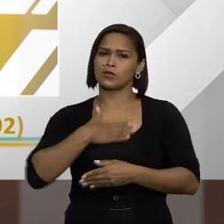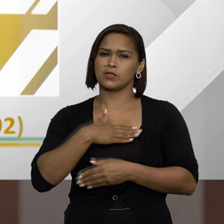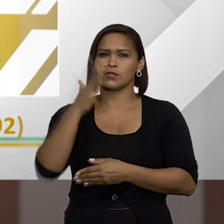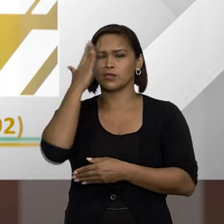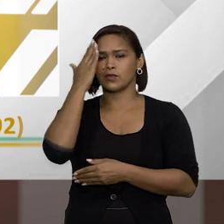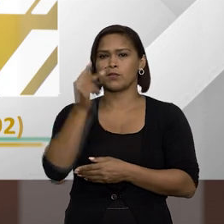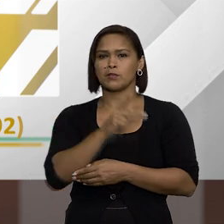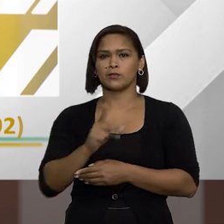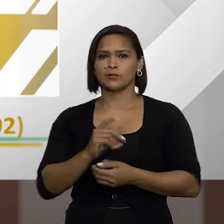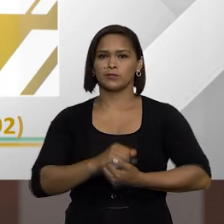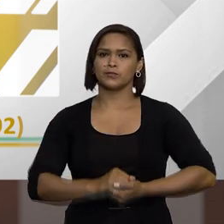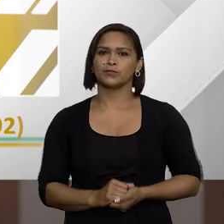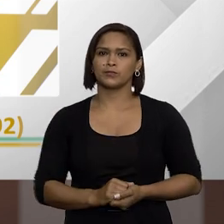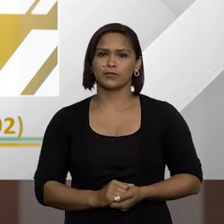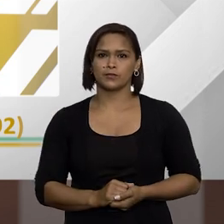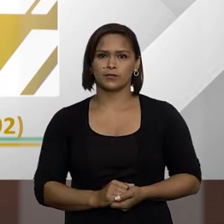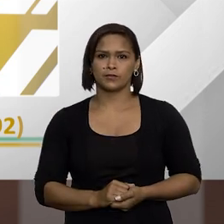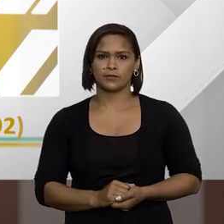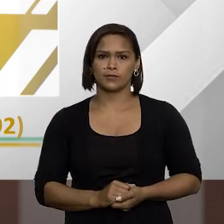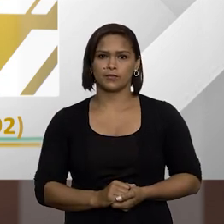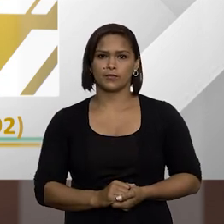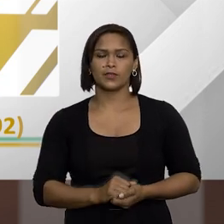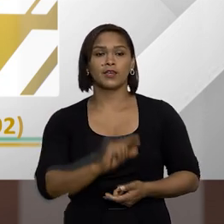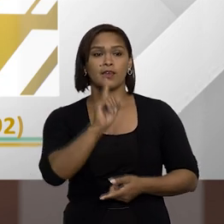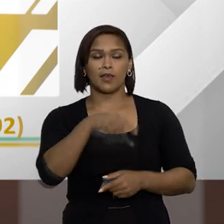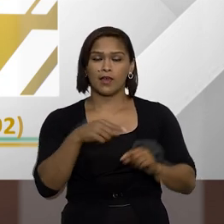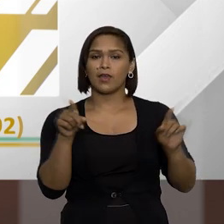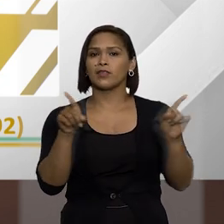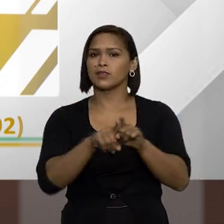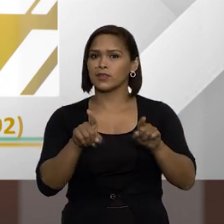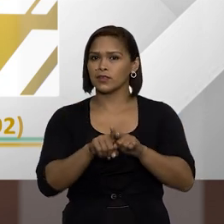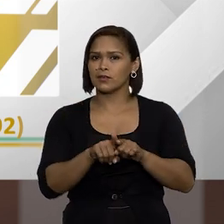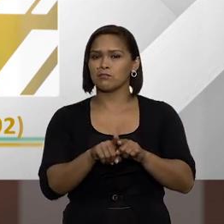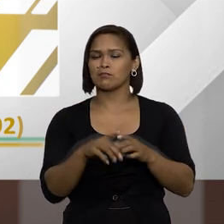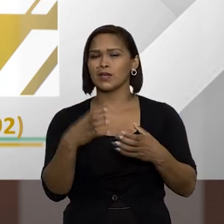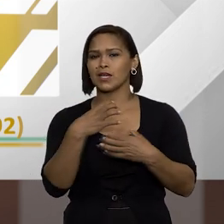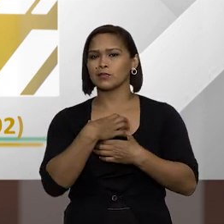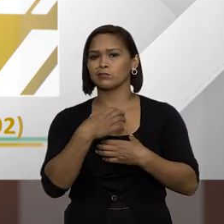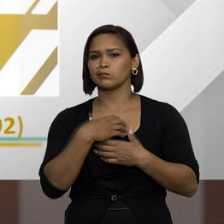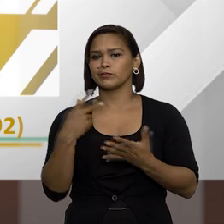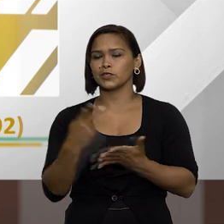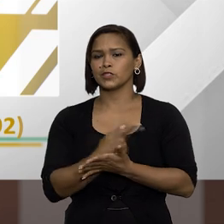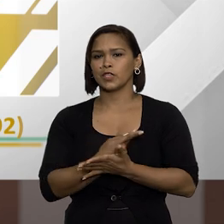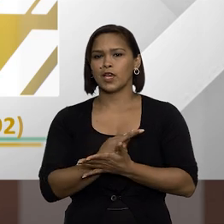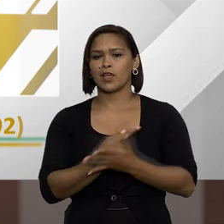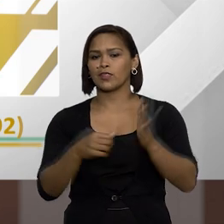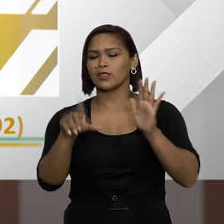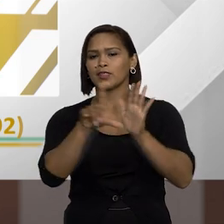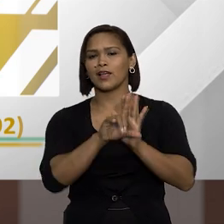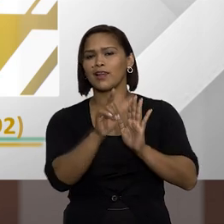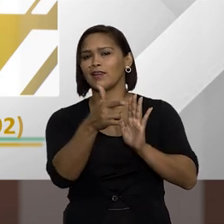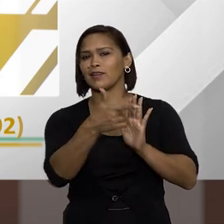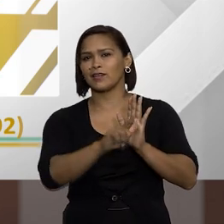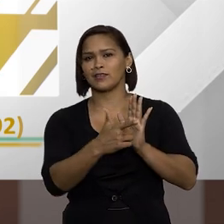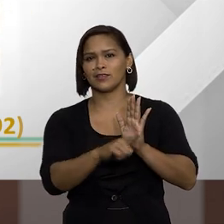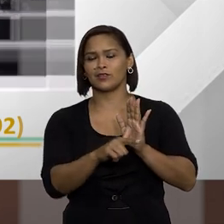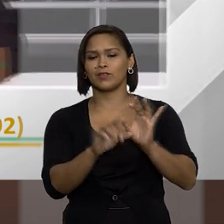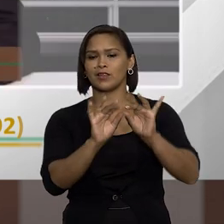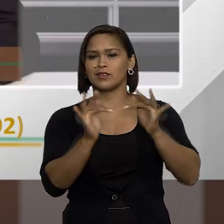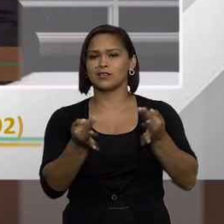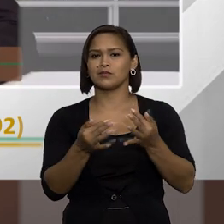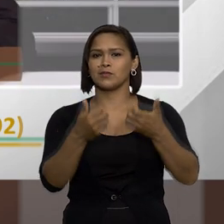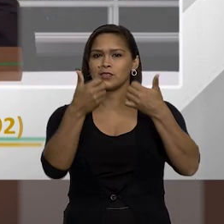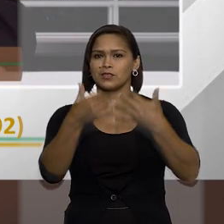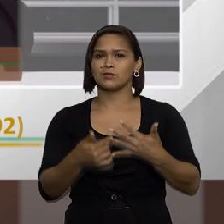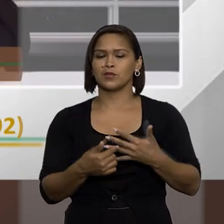então professor Talhos é também é uma situação que não está prevista na lei ela